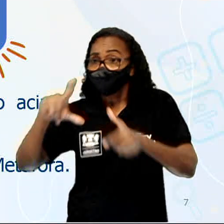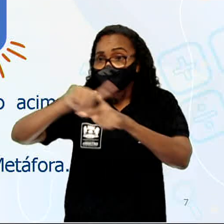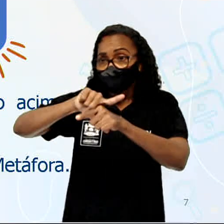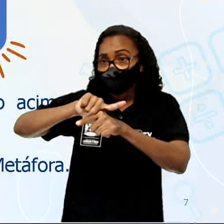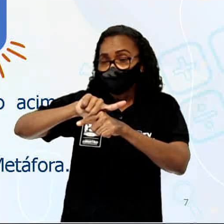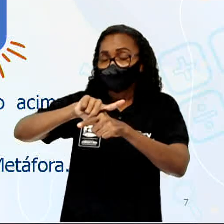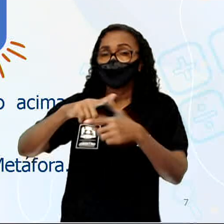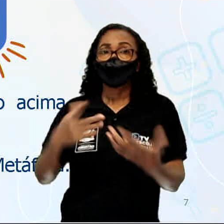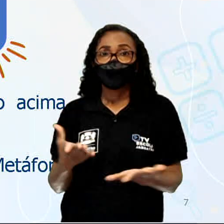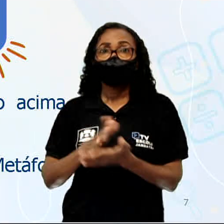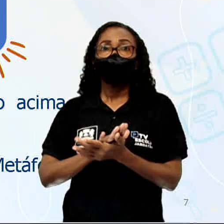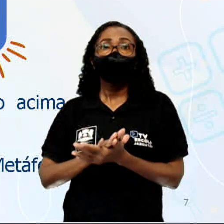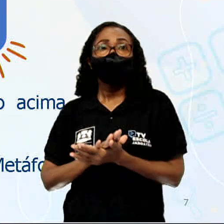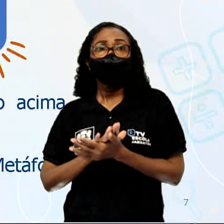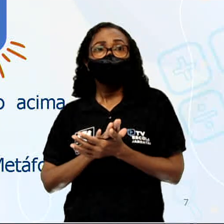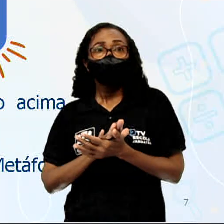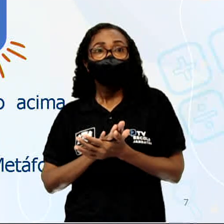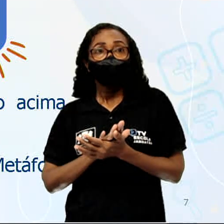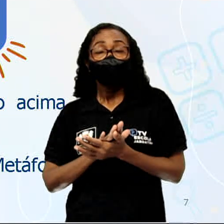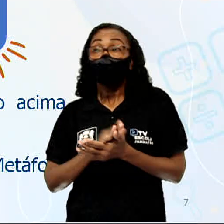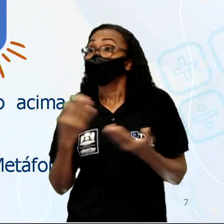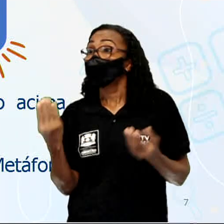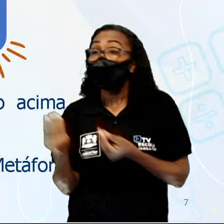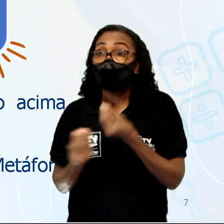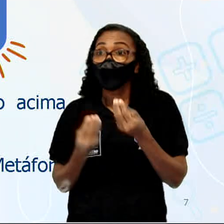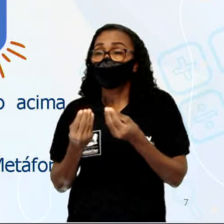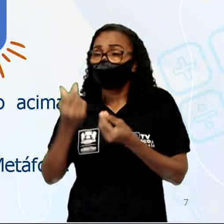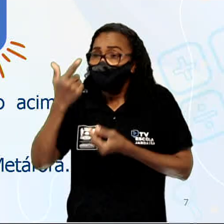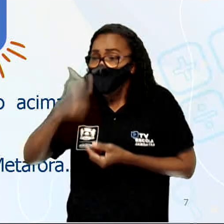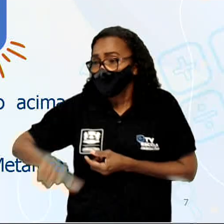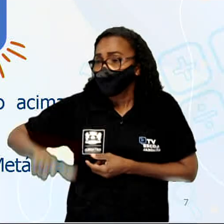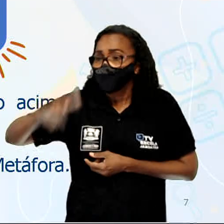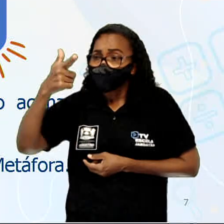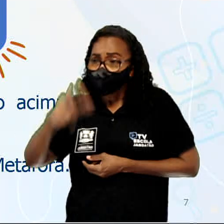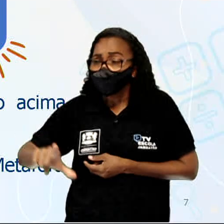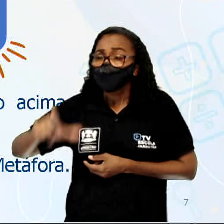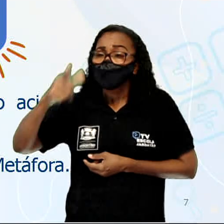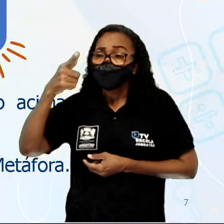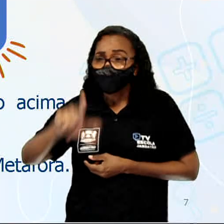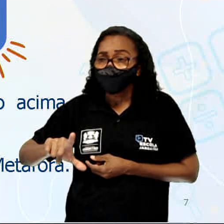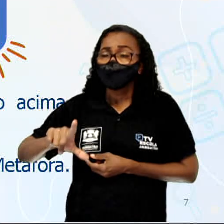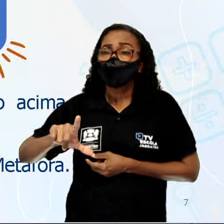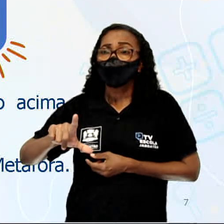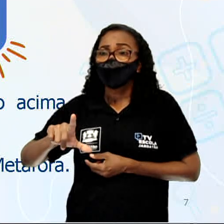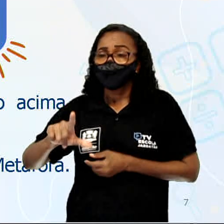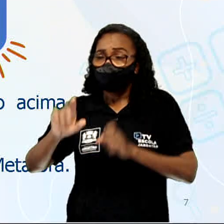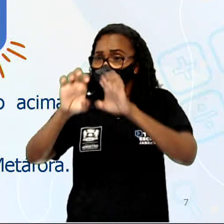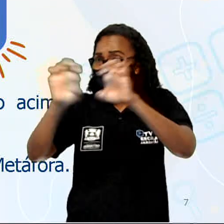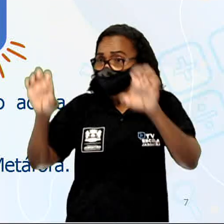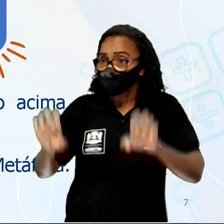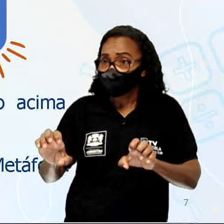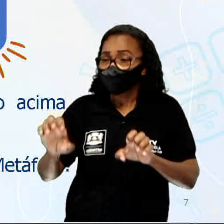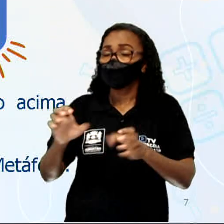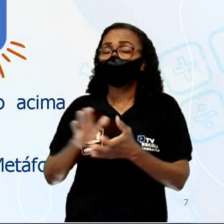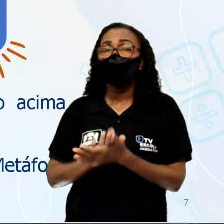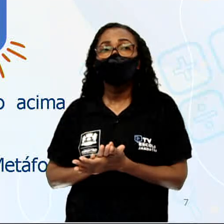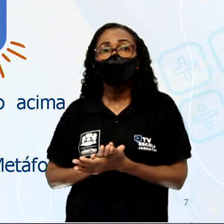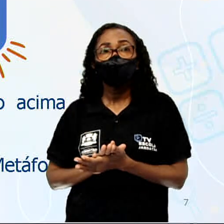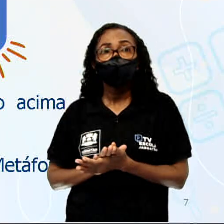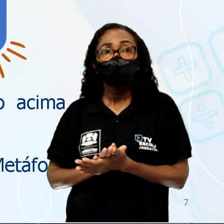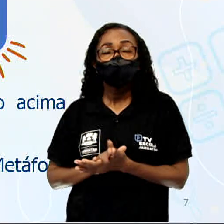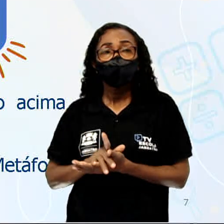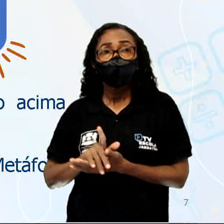reforçada por meio da repetição, atenção, tá? Repetição da seguinte estrutura, que é a seguinte.